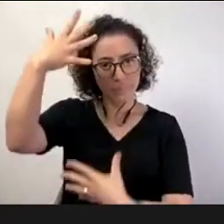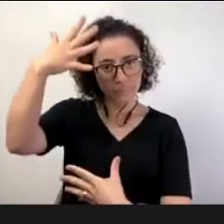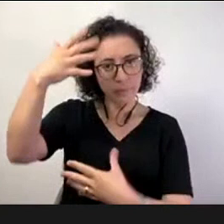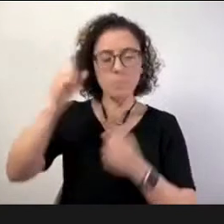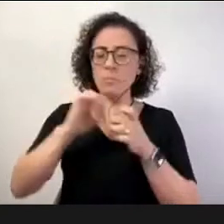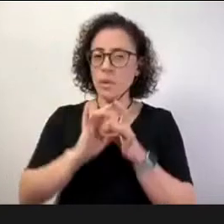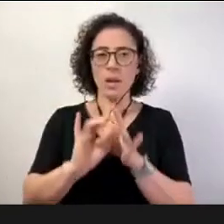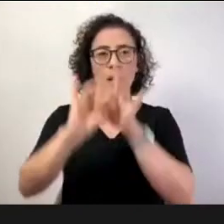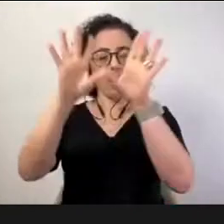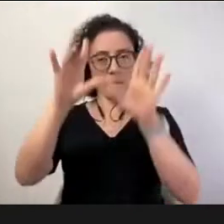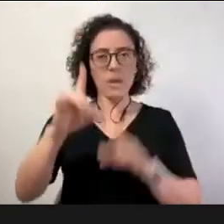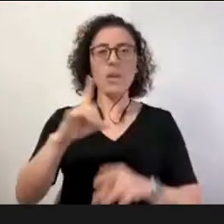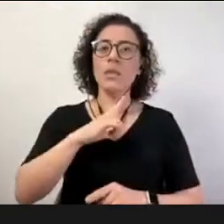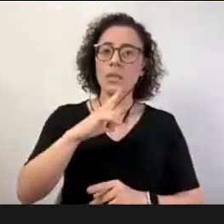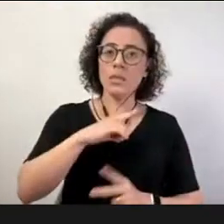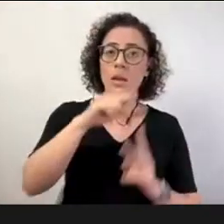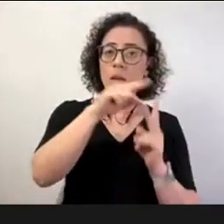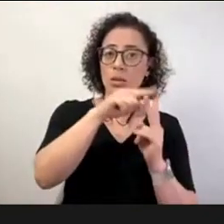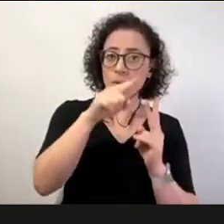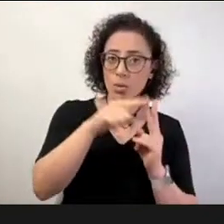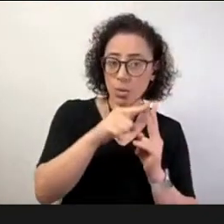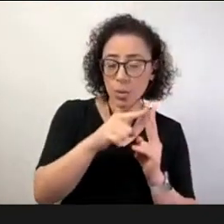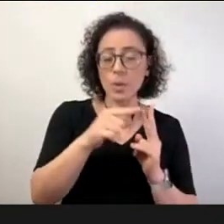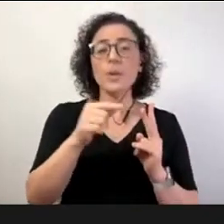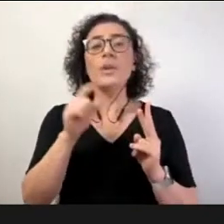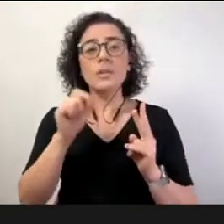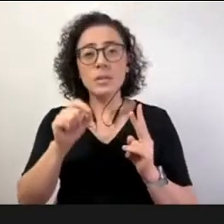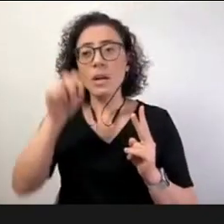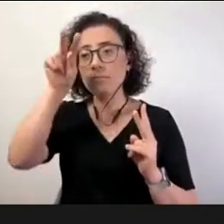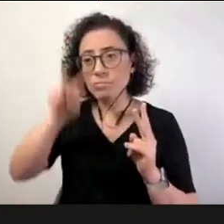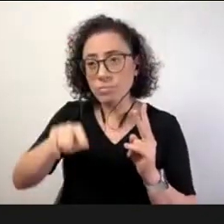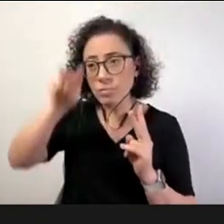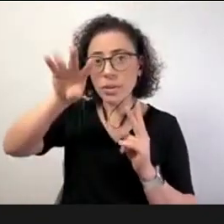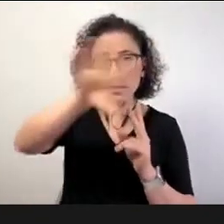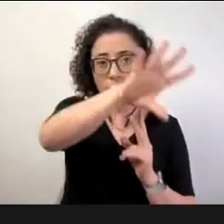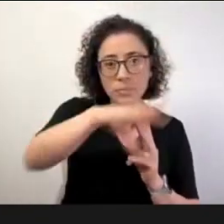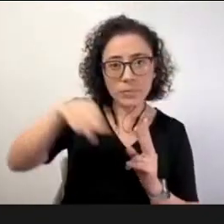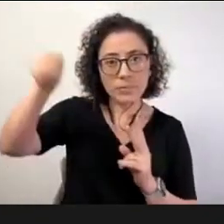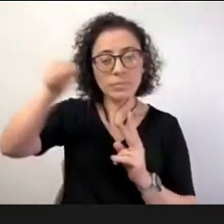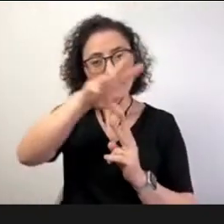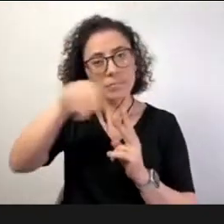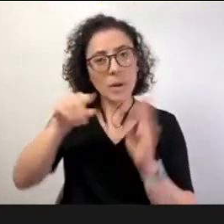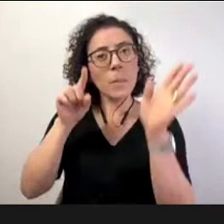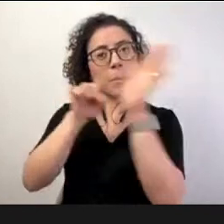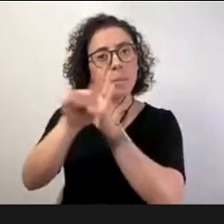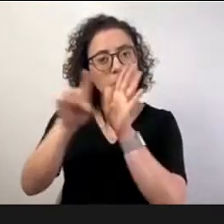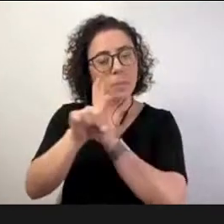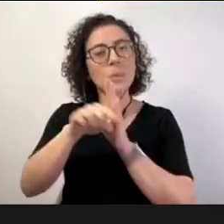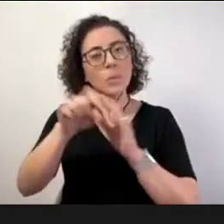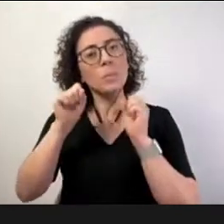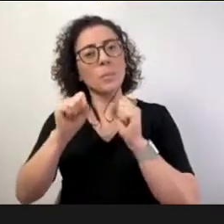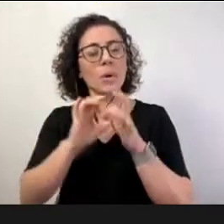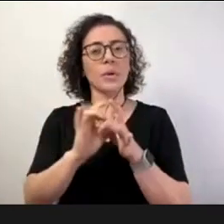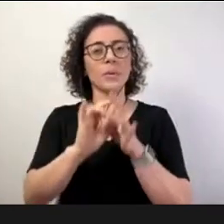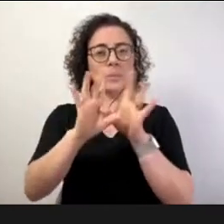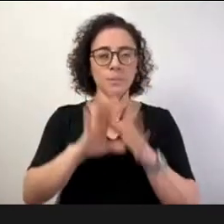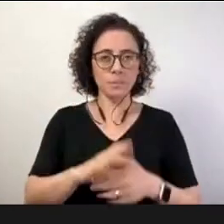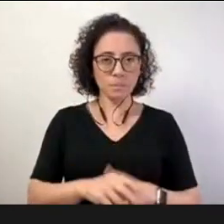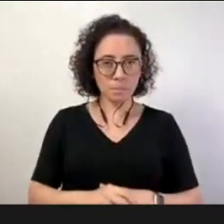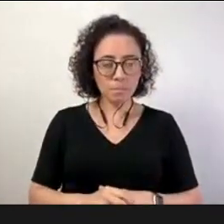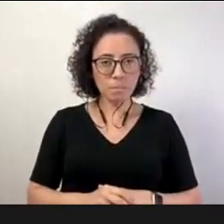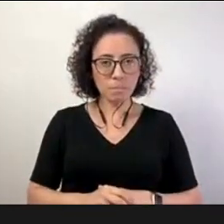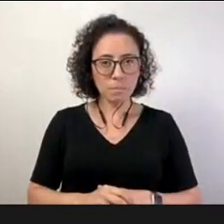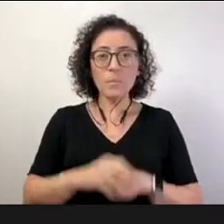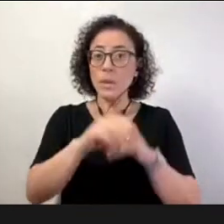Rosilene Aparecida Oliveira Costa, assim como Thais Melchior. Visando a interação com